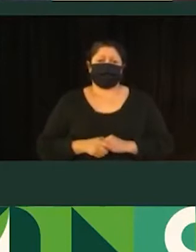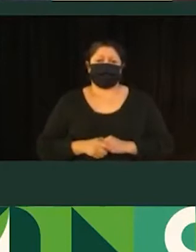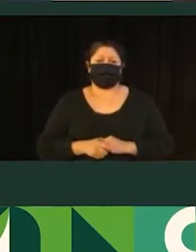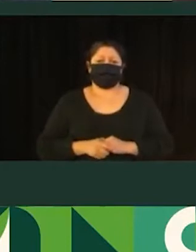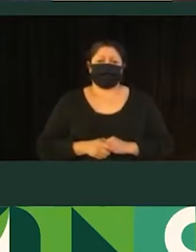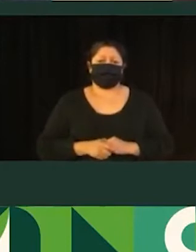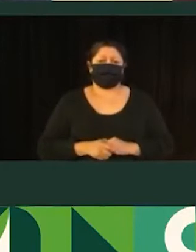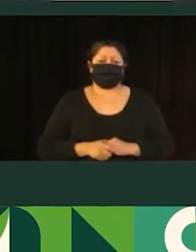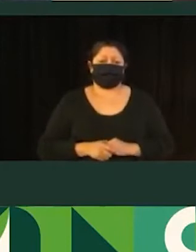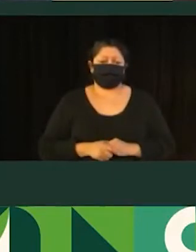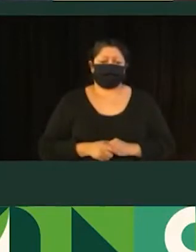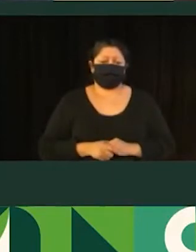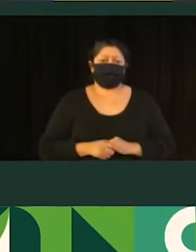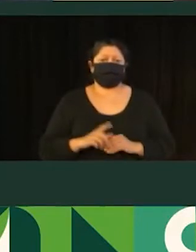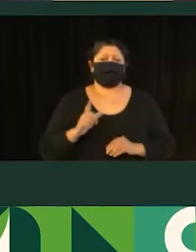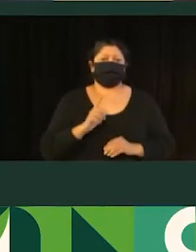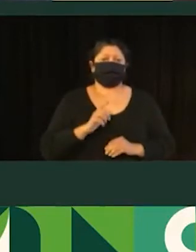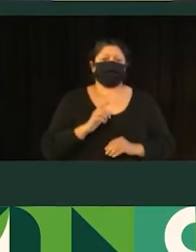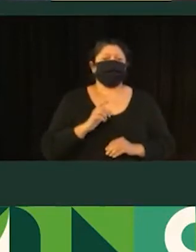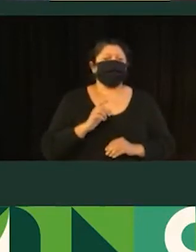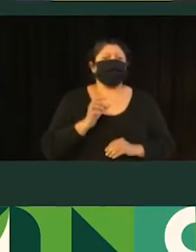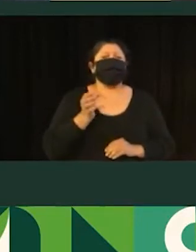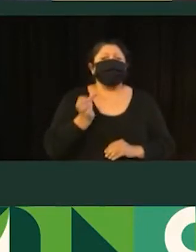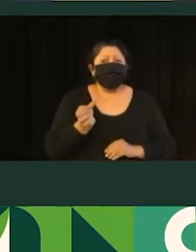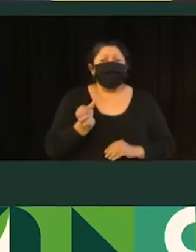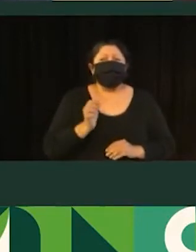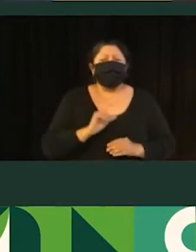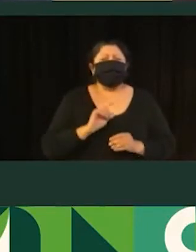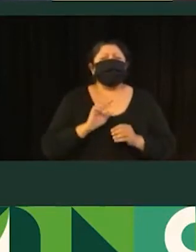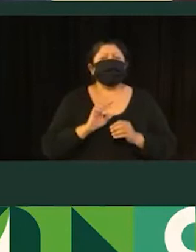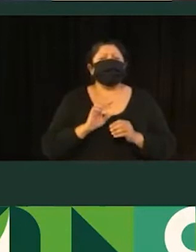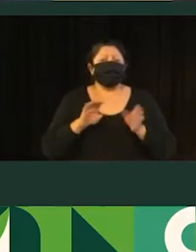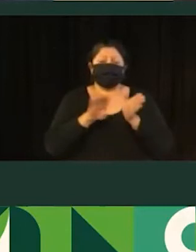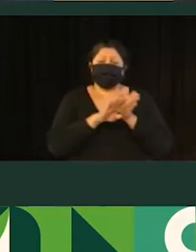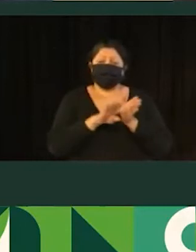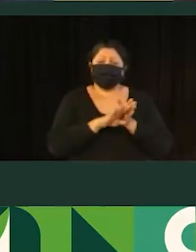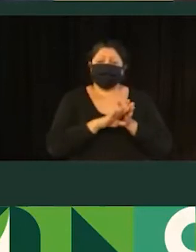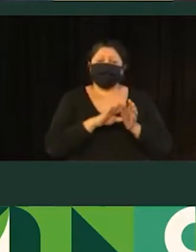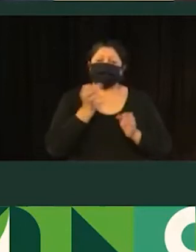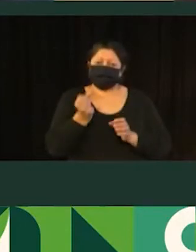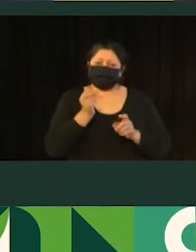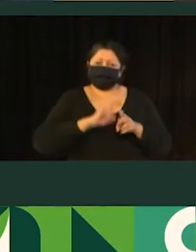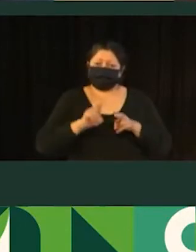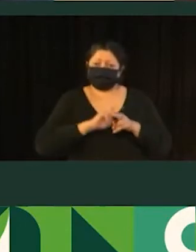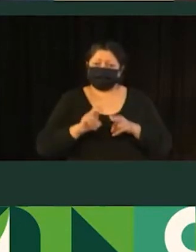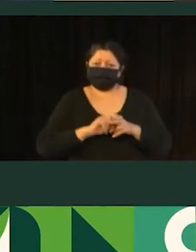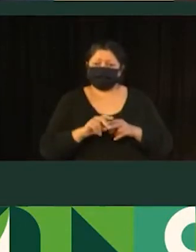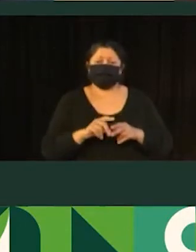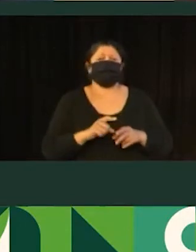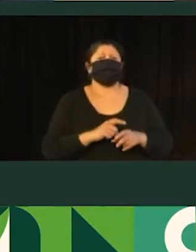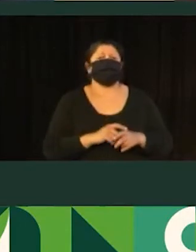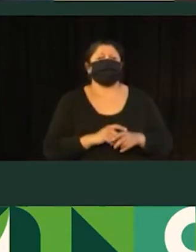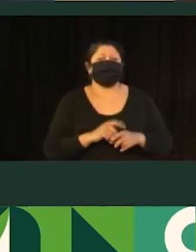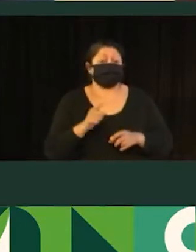Então, são seis estações dentro do município de Canoas. O embarque e desembarque de passageiros. Então, aqui, o maior, o que mais embarca é